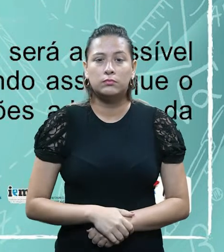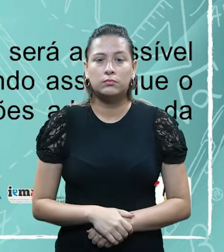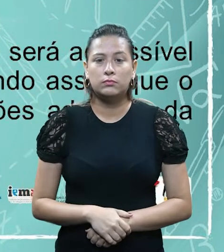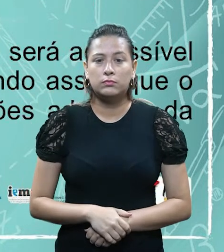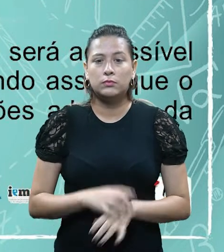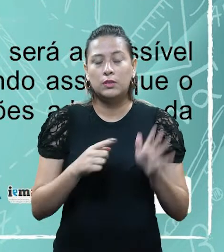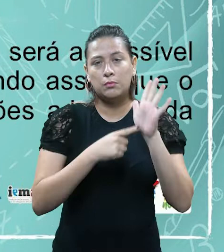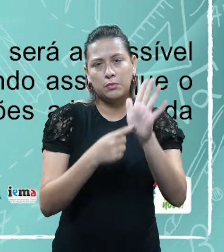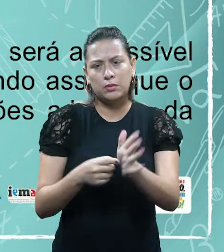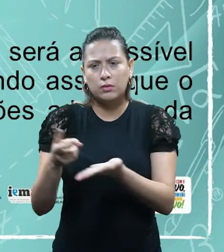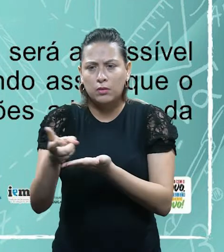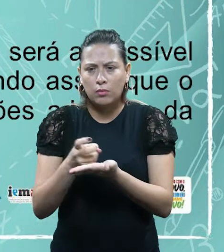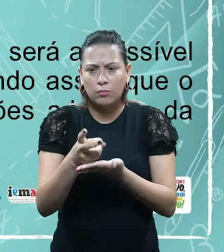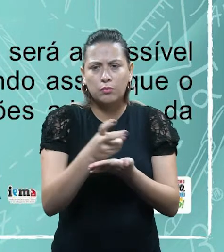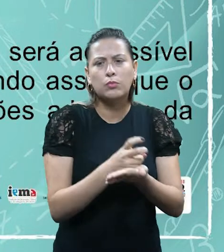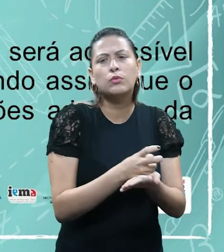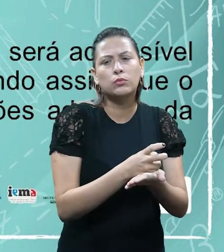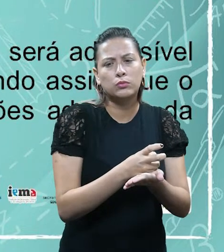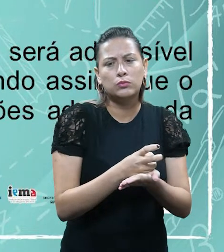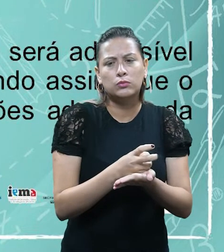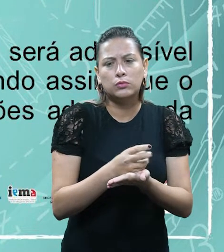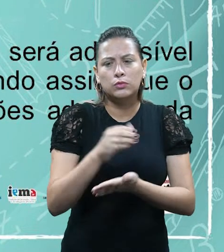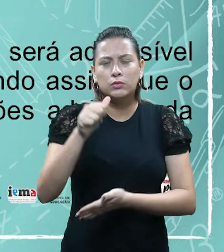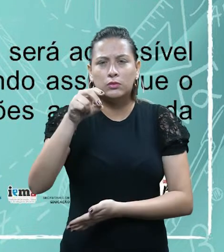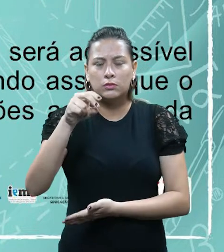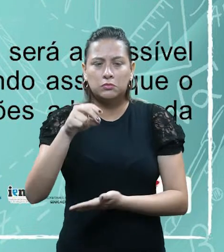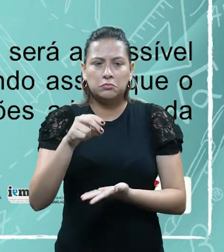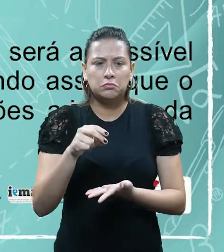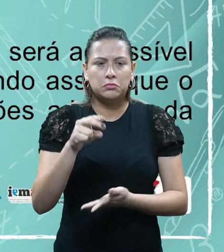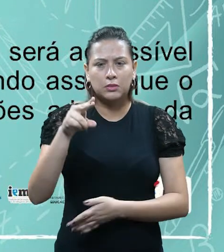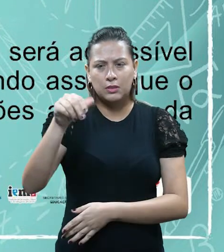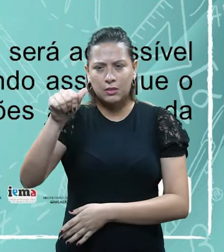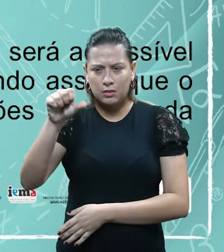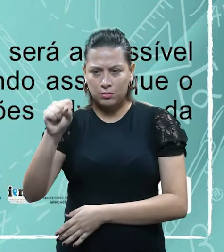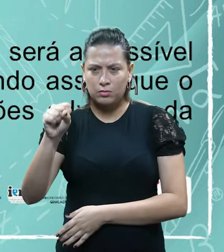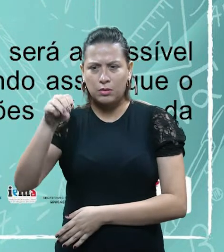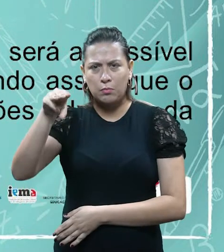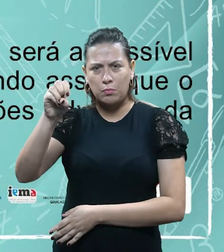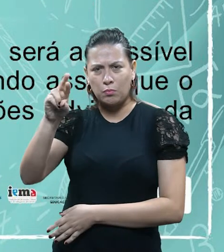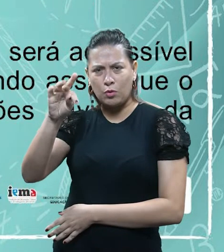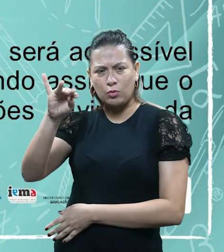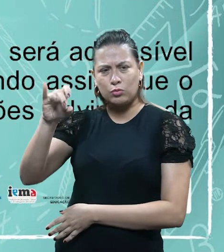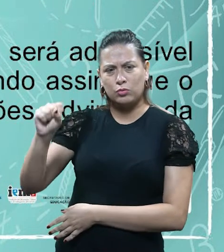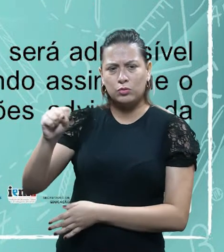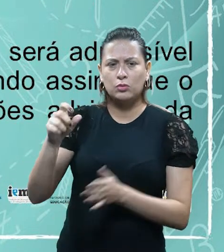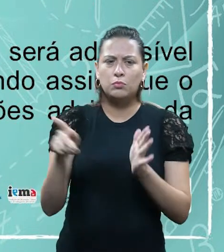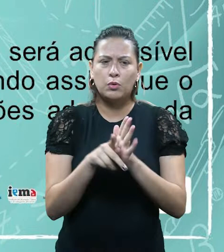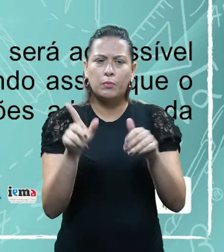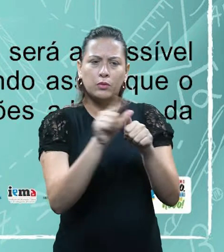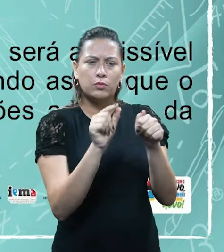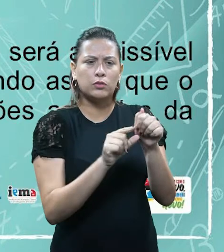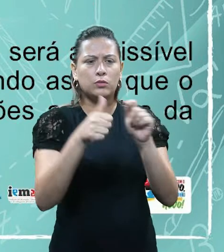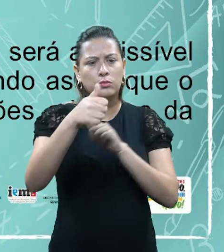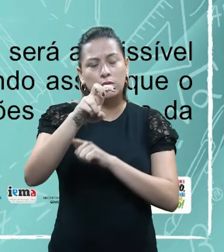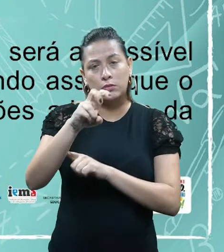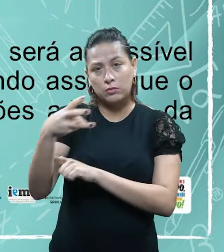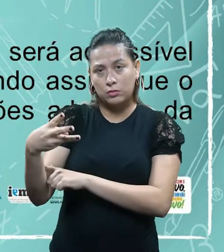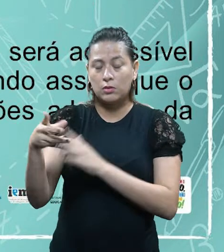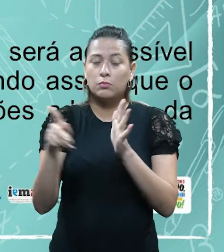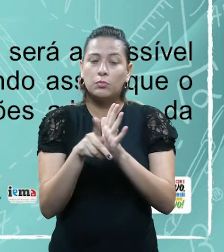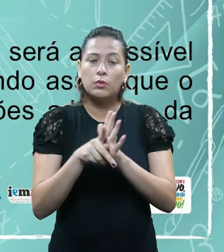sobre causas mortes, segundo o artigo 153, inciso I da Constituição Federal, ela também, né,